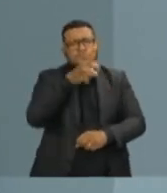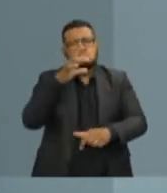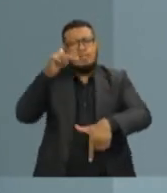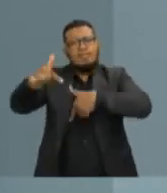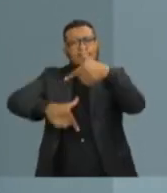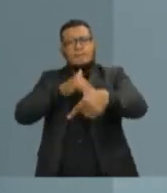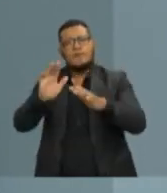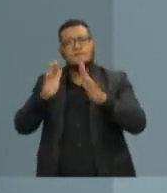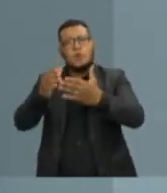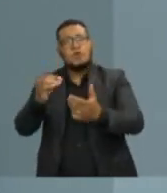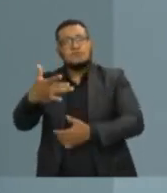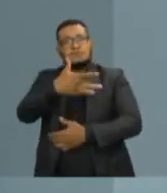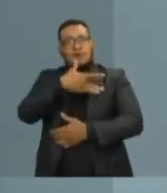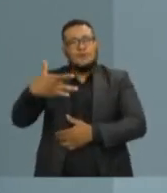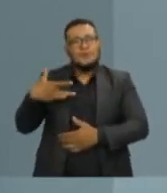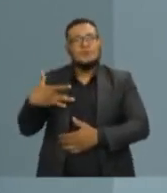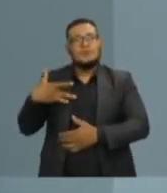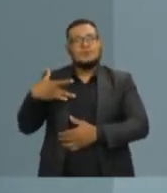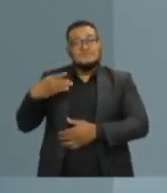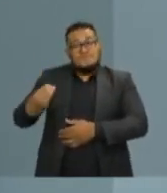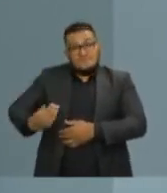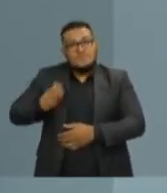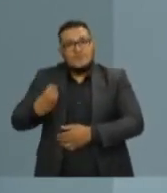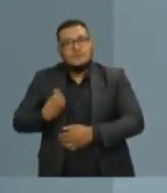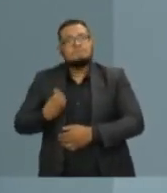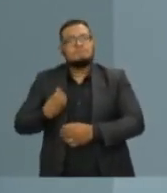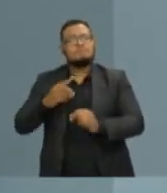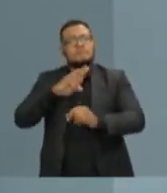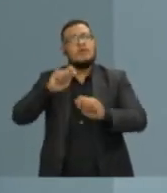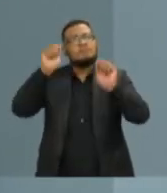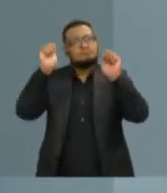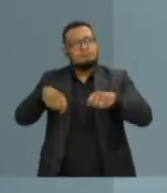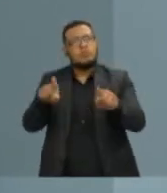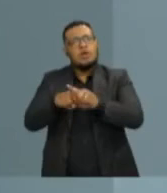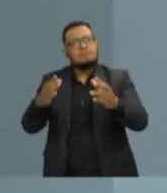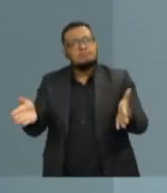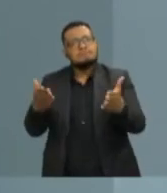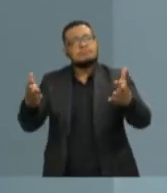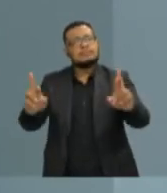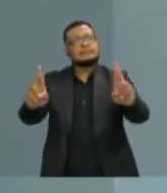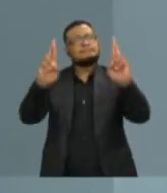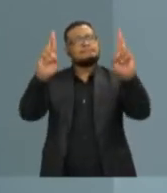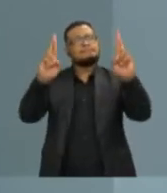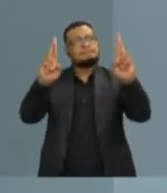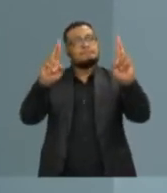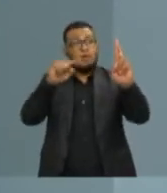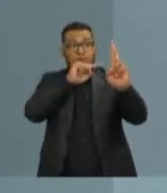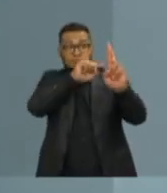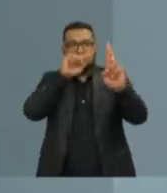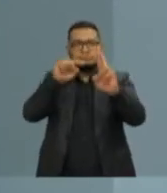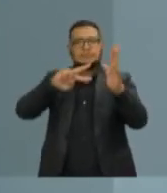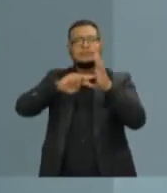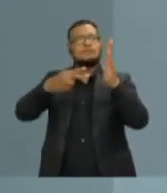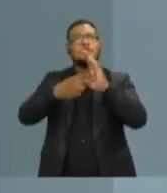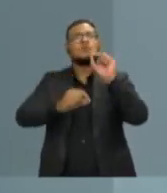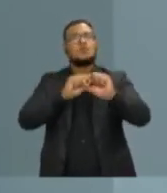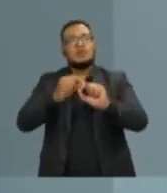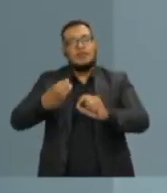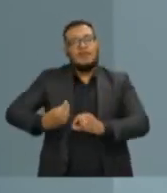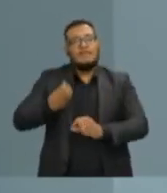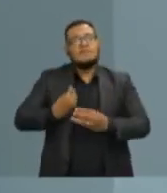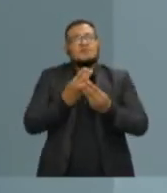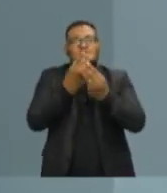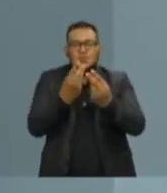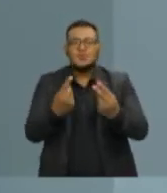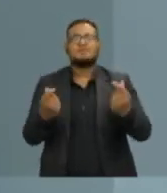saúde e da dignidade das pessoas. Nós vamos gerar dignidade, vamos gerar esperança, porque esperança significa melhor qualidade de vida.